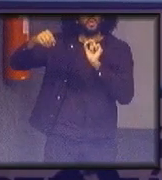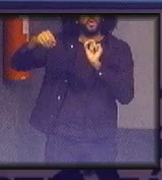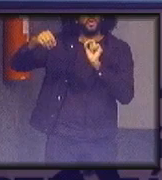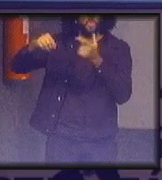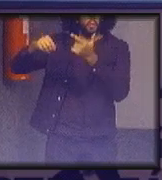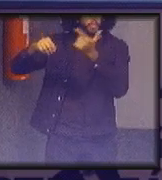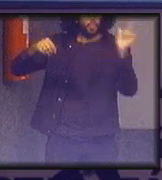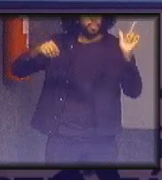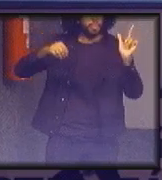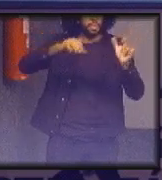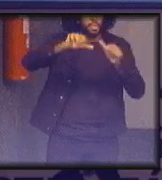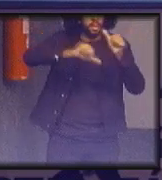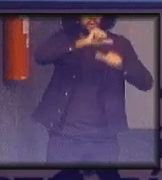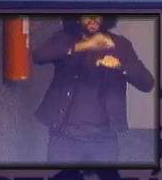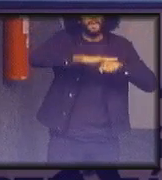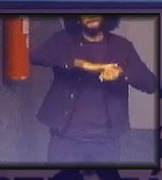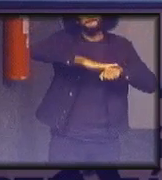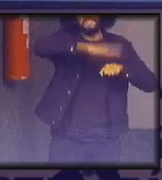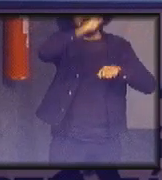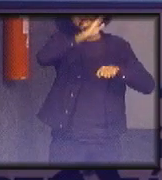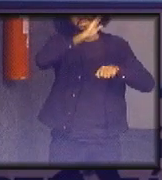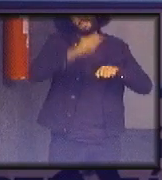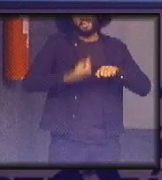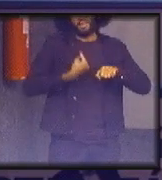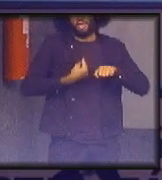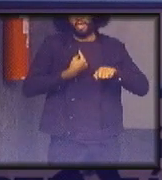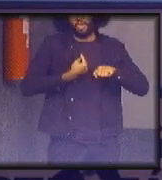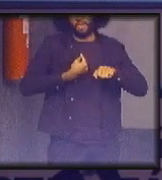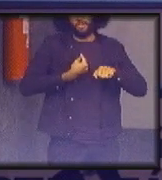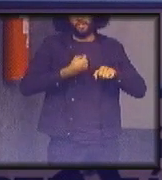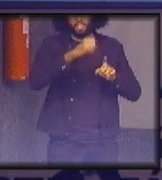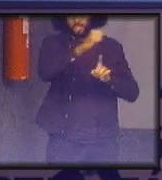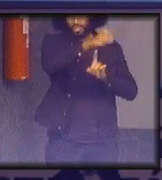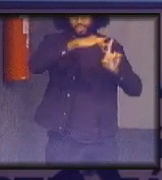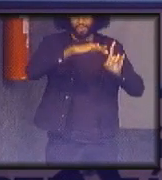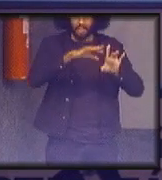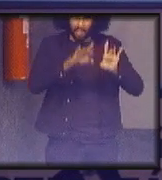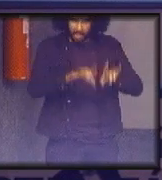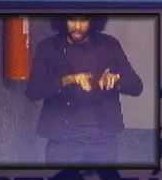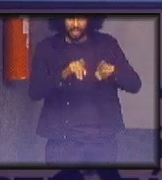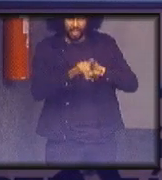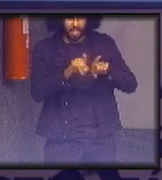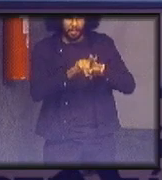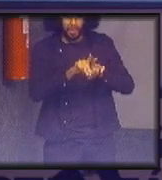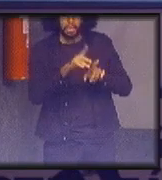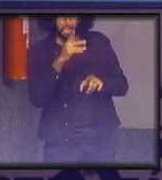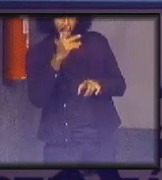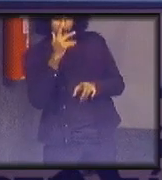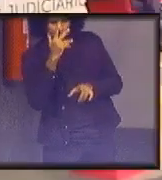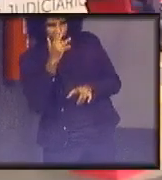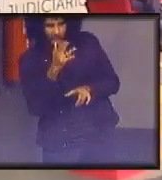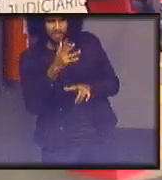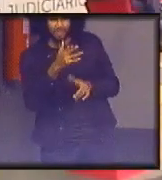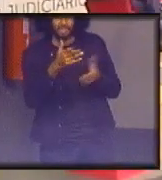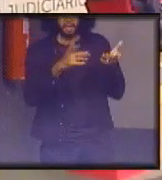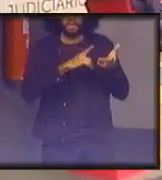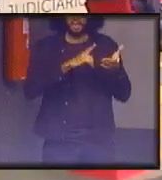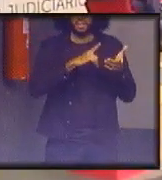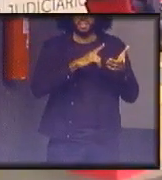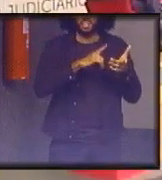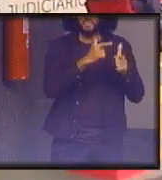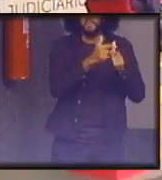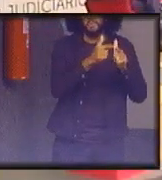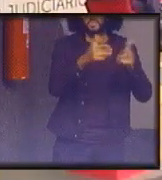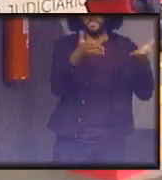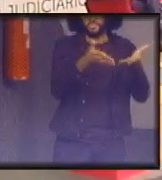modificou mais ainda o nosso modo de vida e muito provavelmente fez com que nós chegássemos no apuro atual alguém se